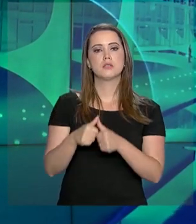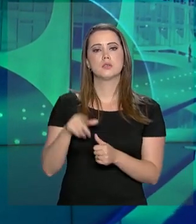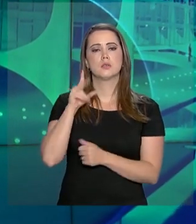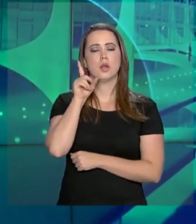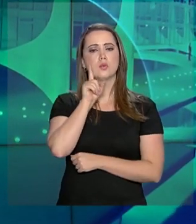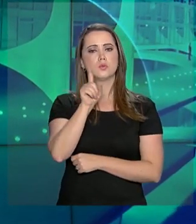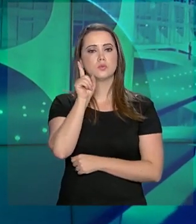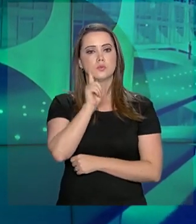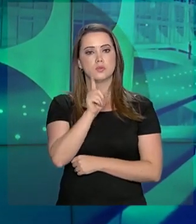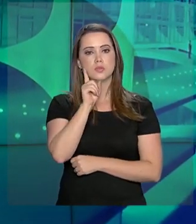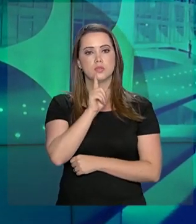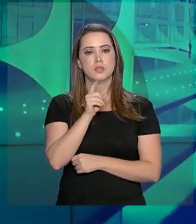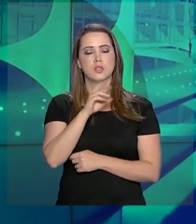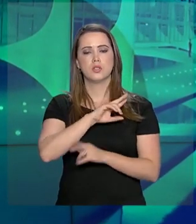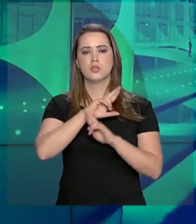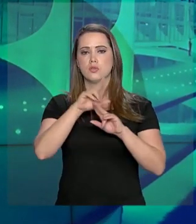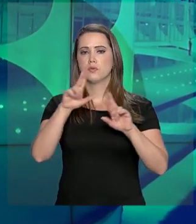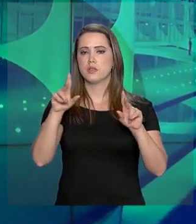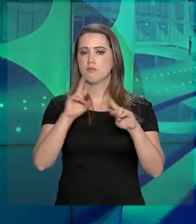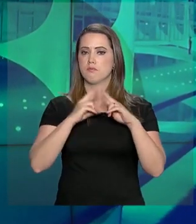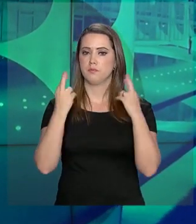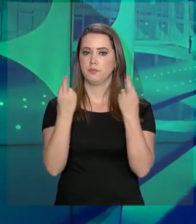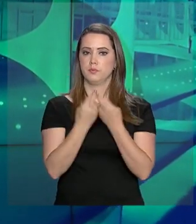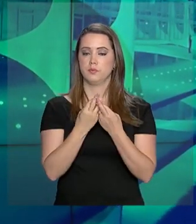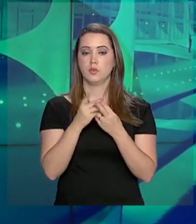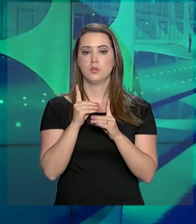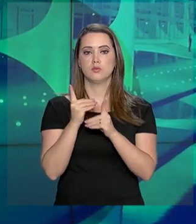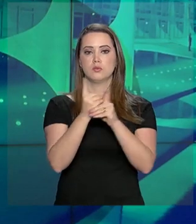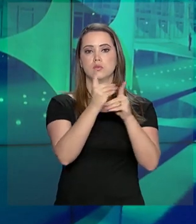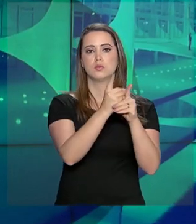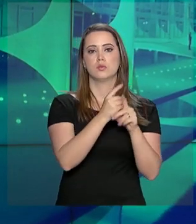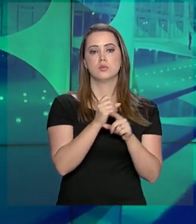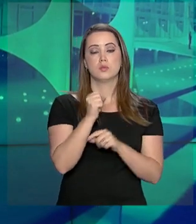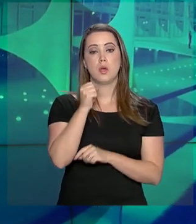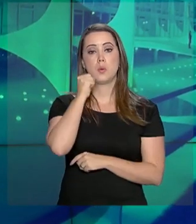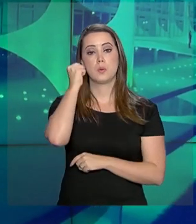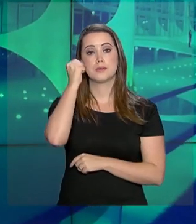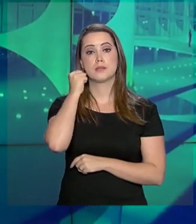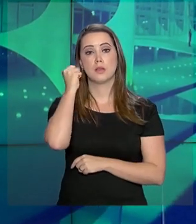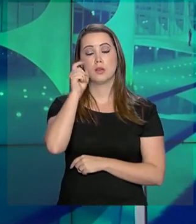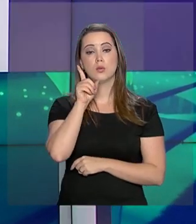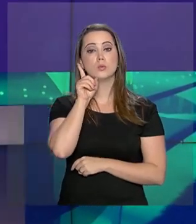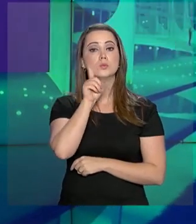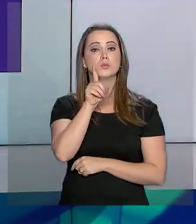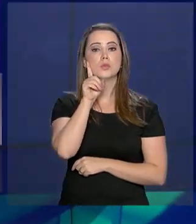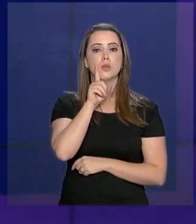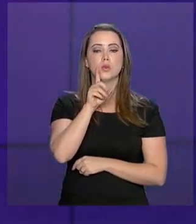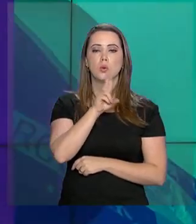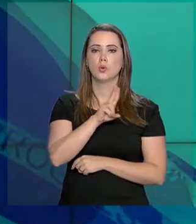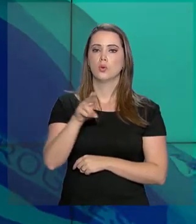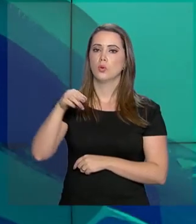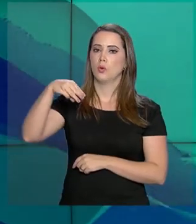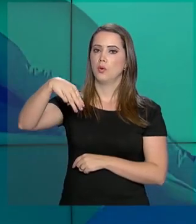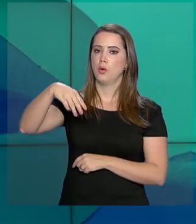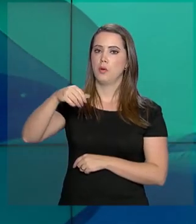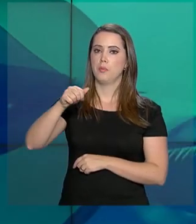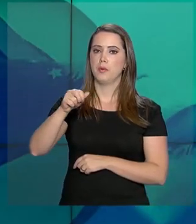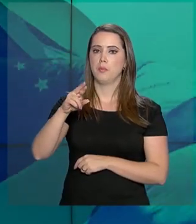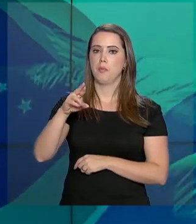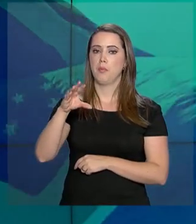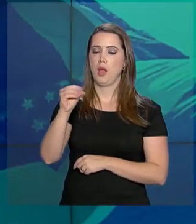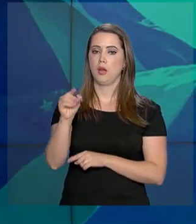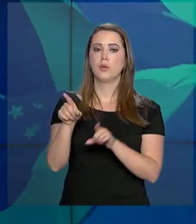Washington, nos Estados Unidos, para uma série de reuniões. Ele se encontrou com o senador norte-americano, Marco Rubio, com